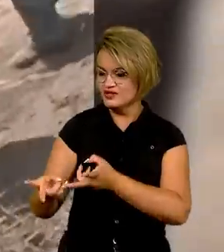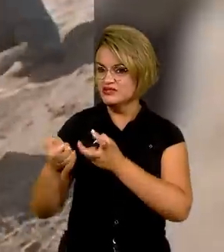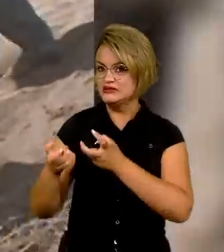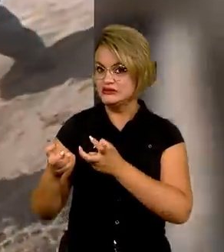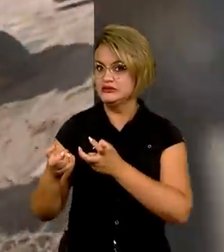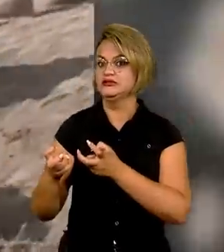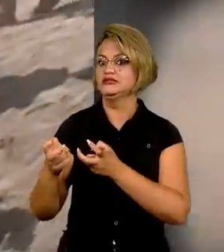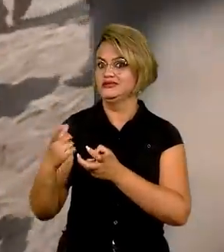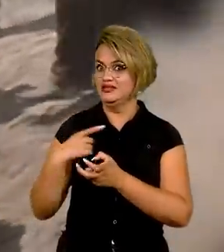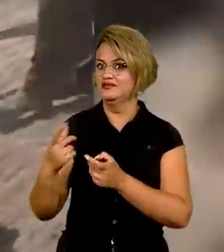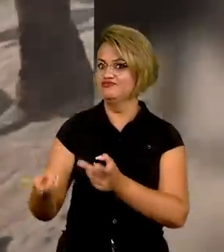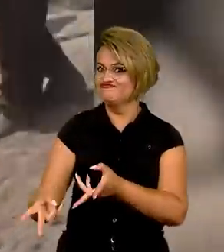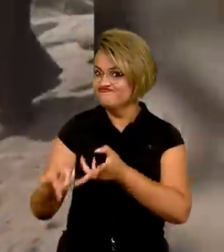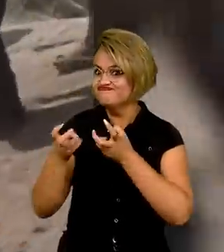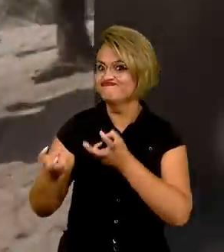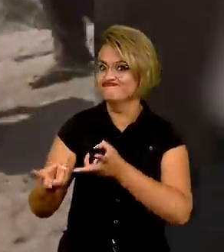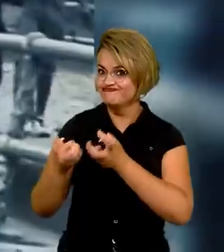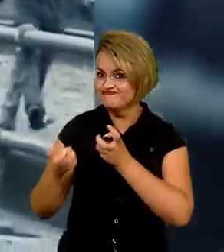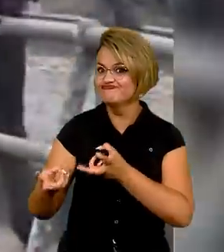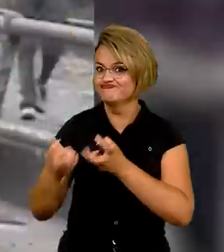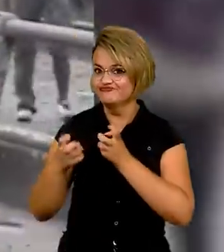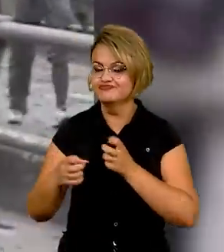e quanta exploração.